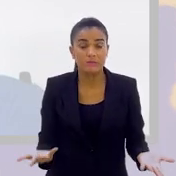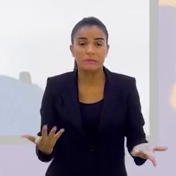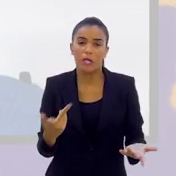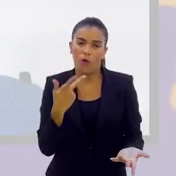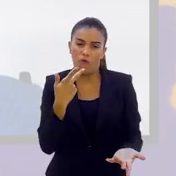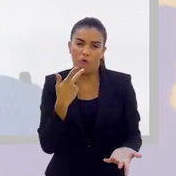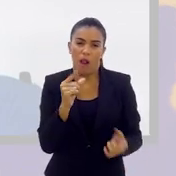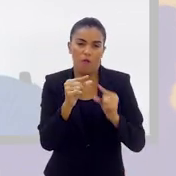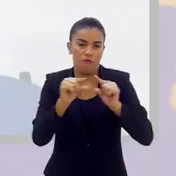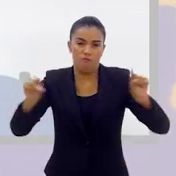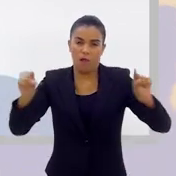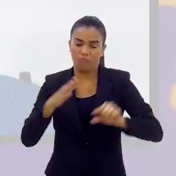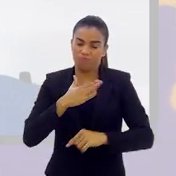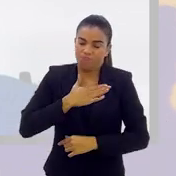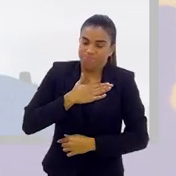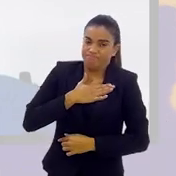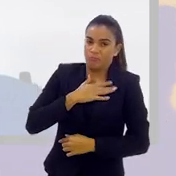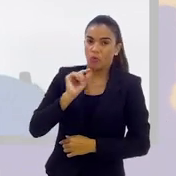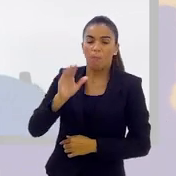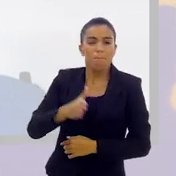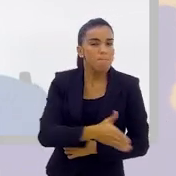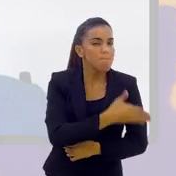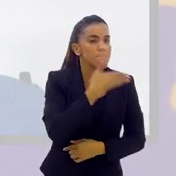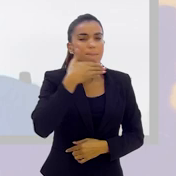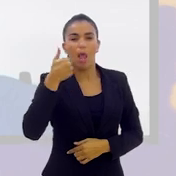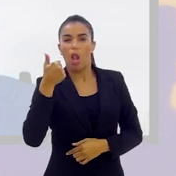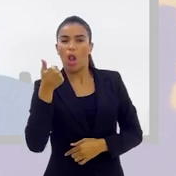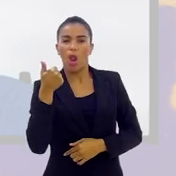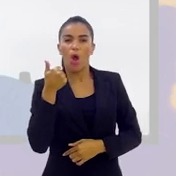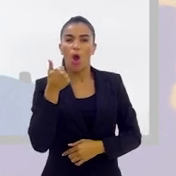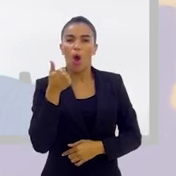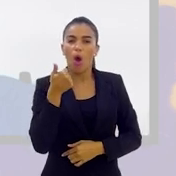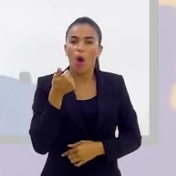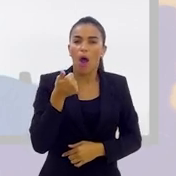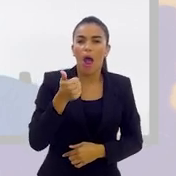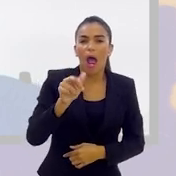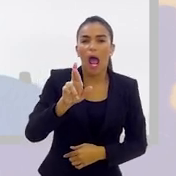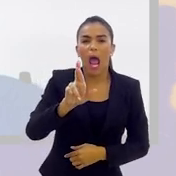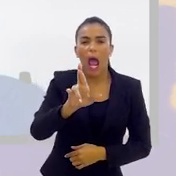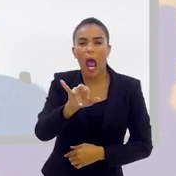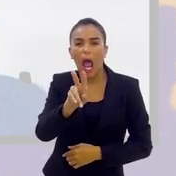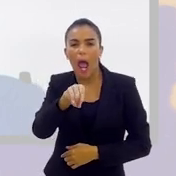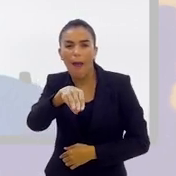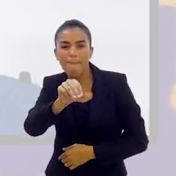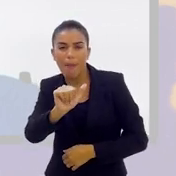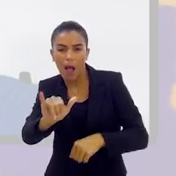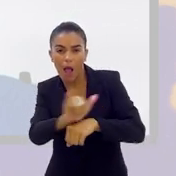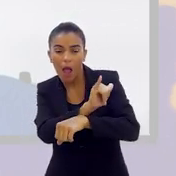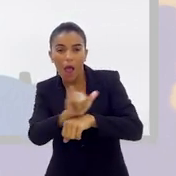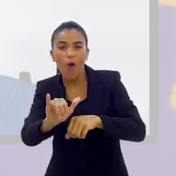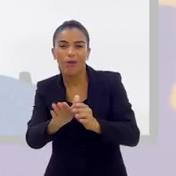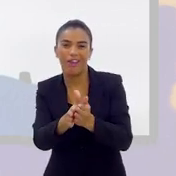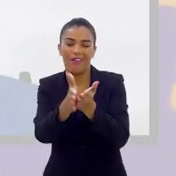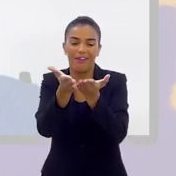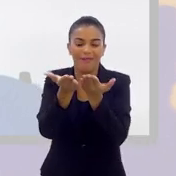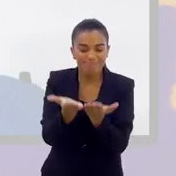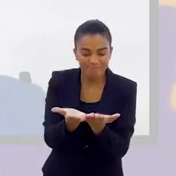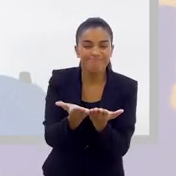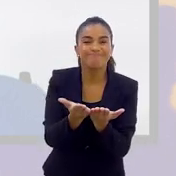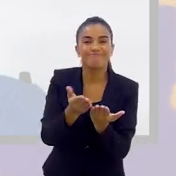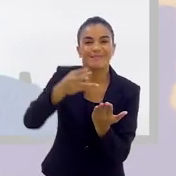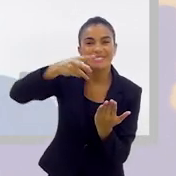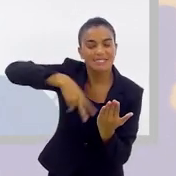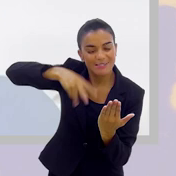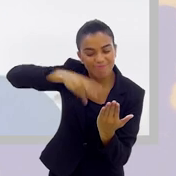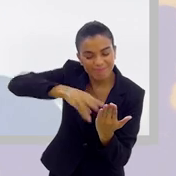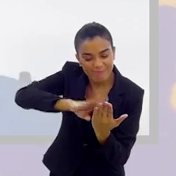Mauro Galvão, o seguinte, que a melhor arma que o ser humano deve ter é um livro, é